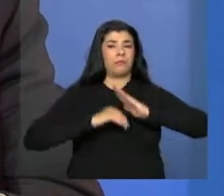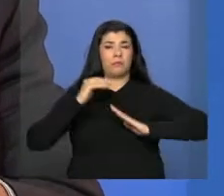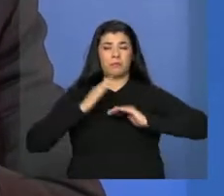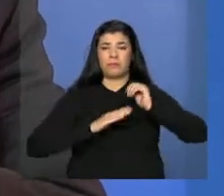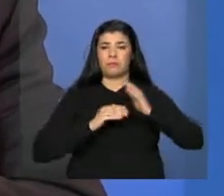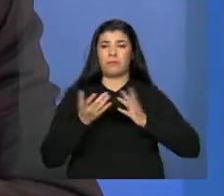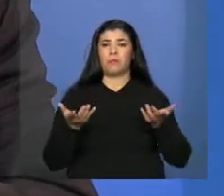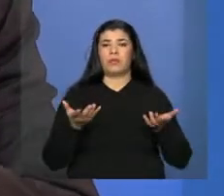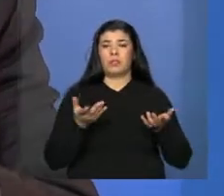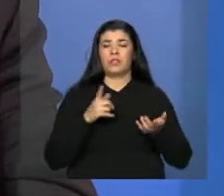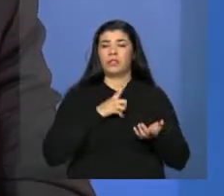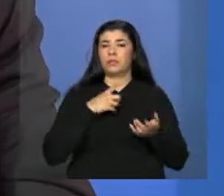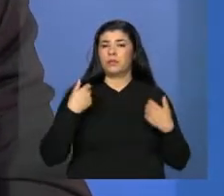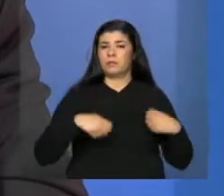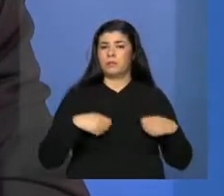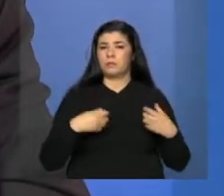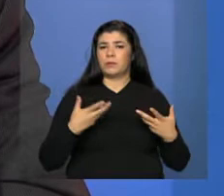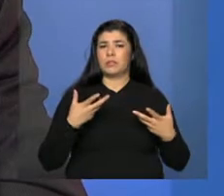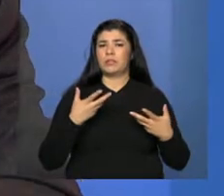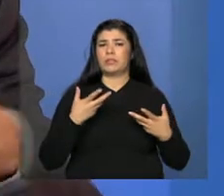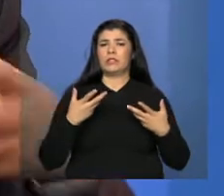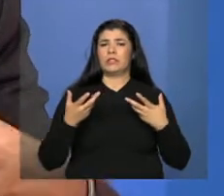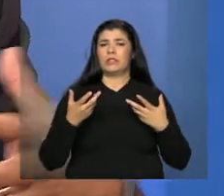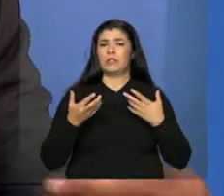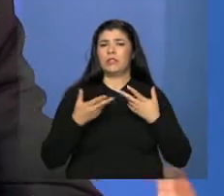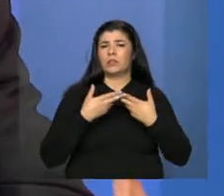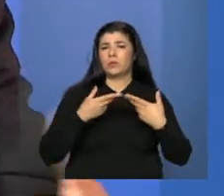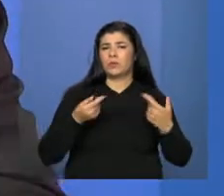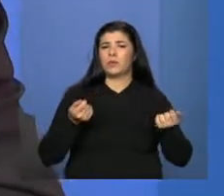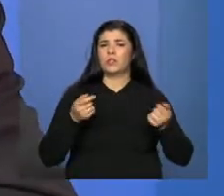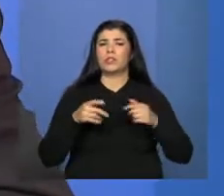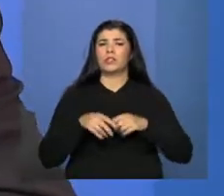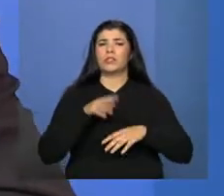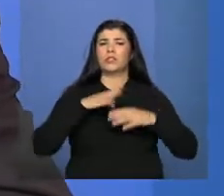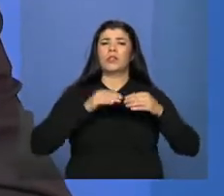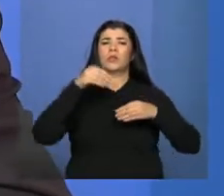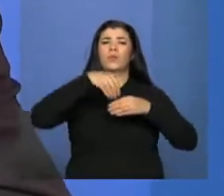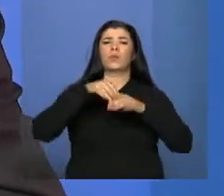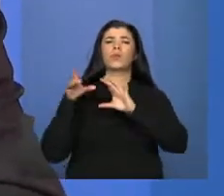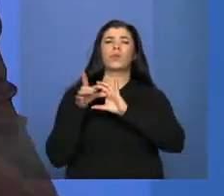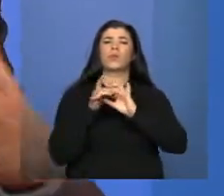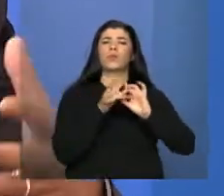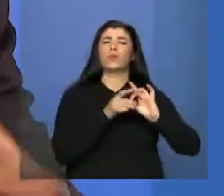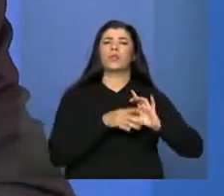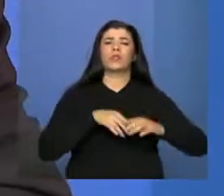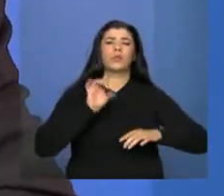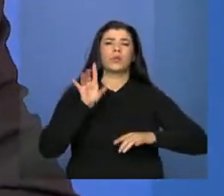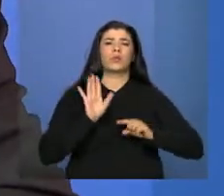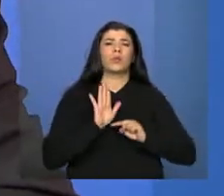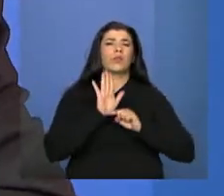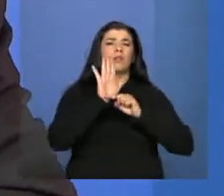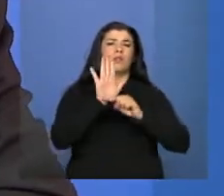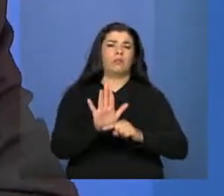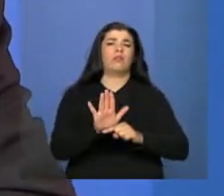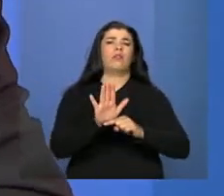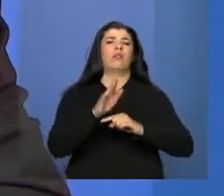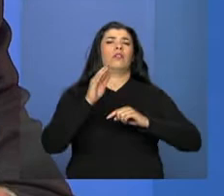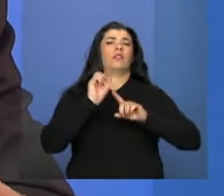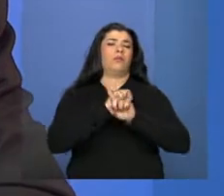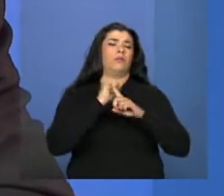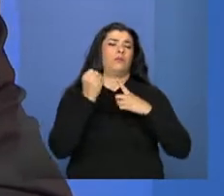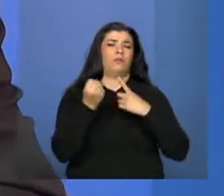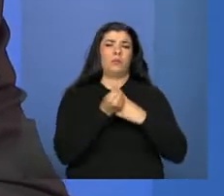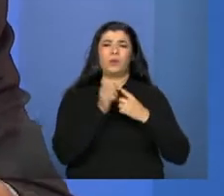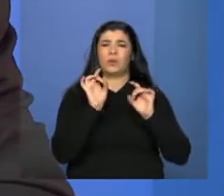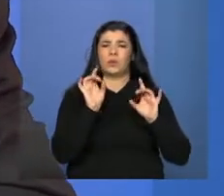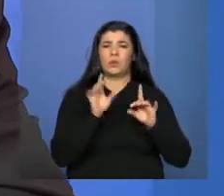que se confundia com ações sociais, né, ações sociais organizadas pela sociedade em